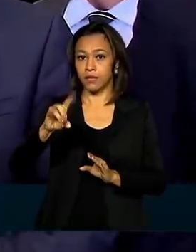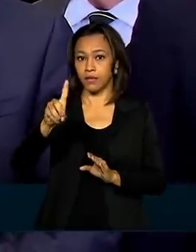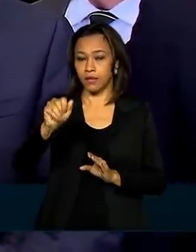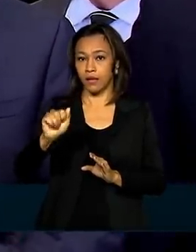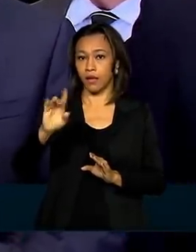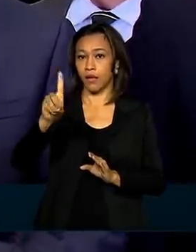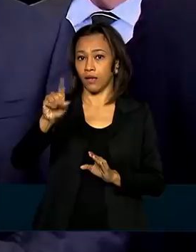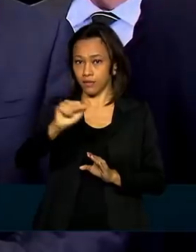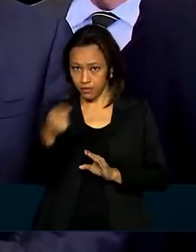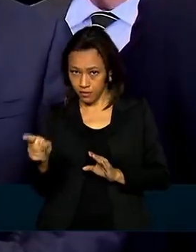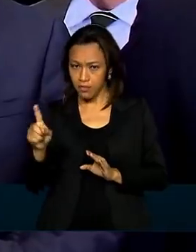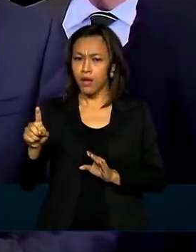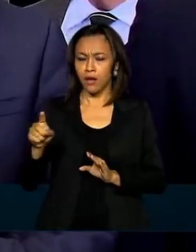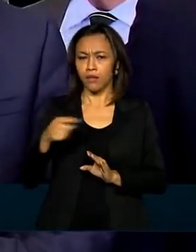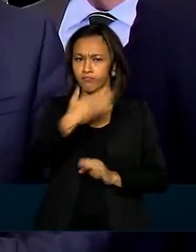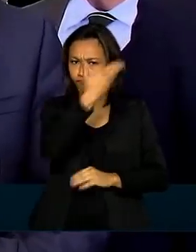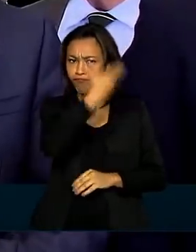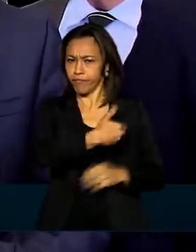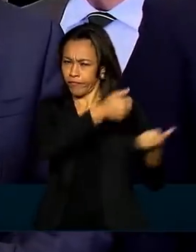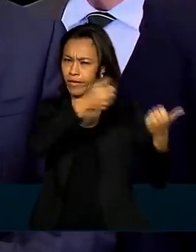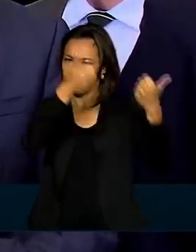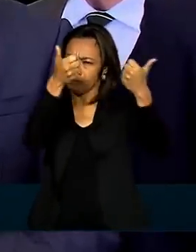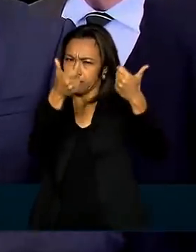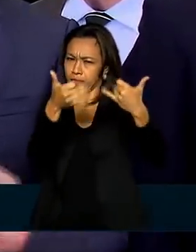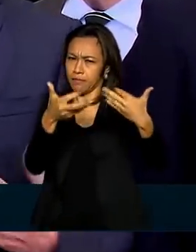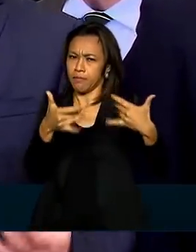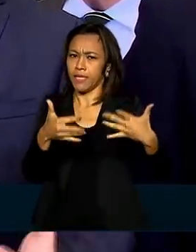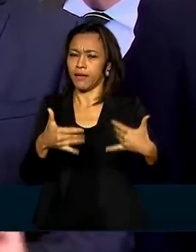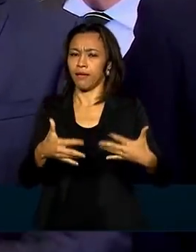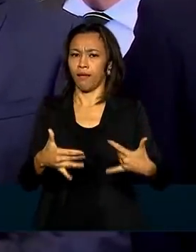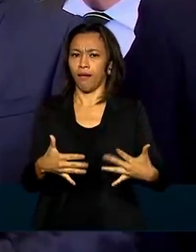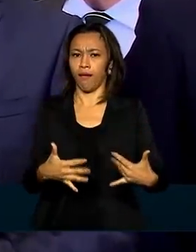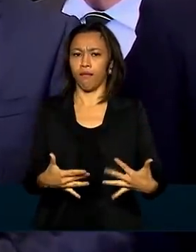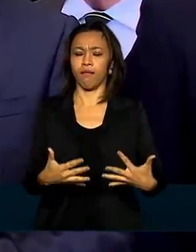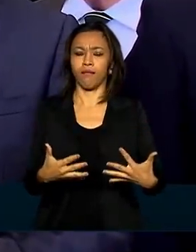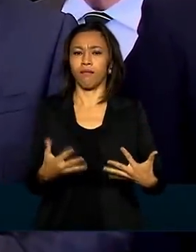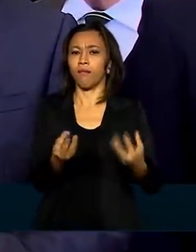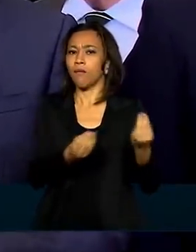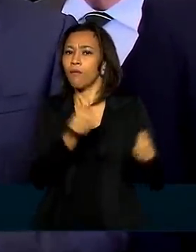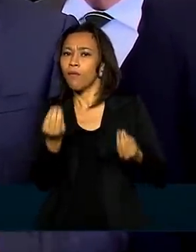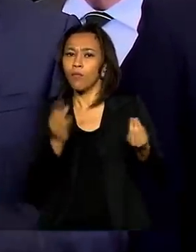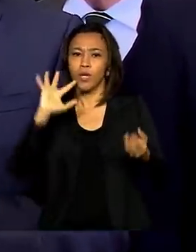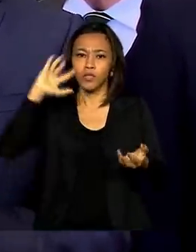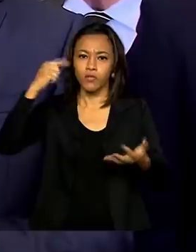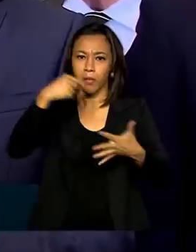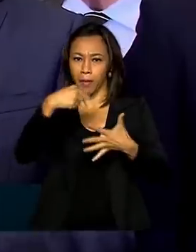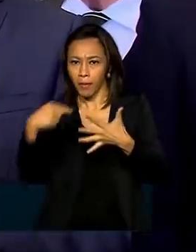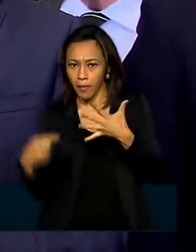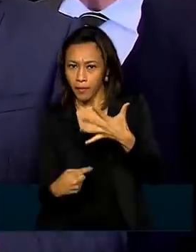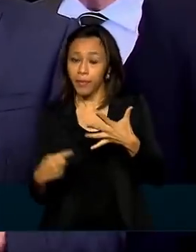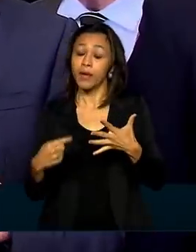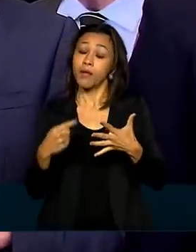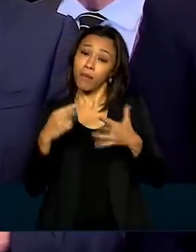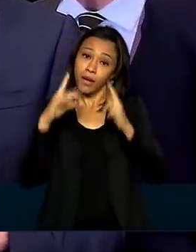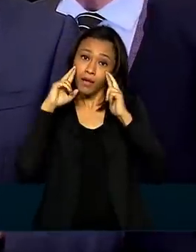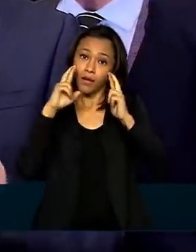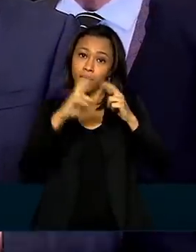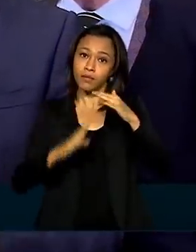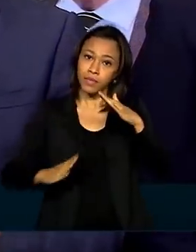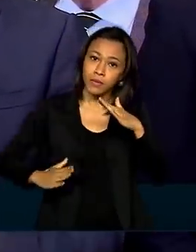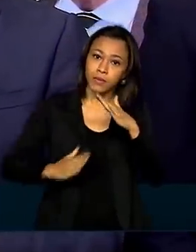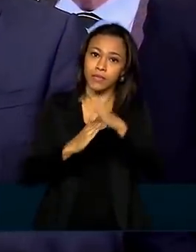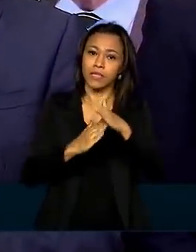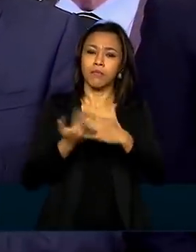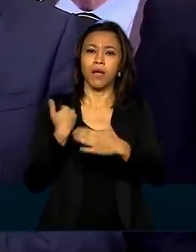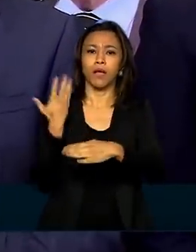relatar aos senhores a solução final encontrada dentro do teto para atender os